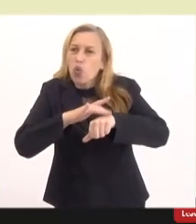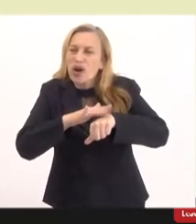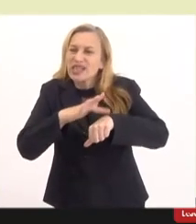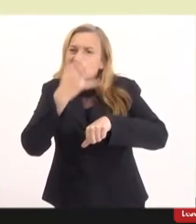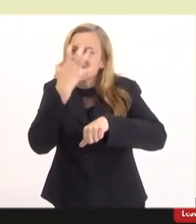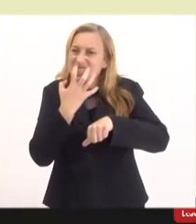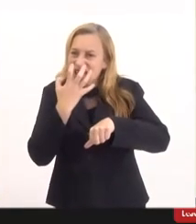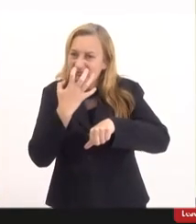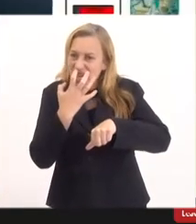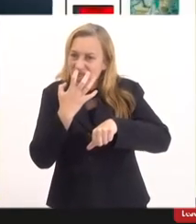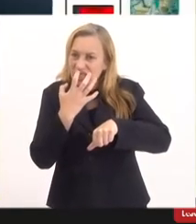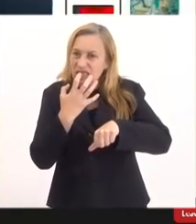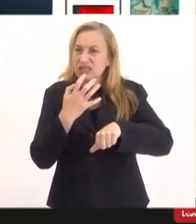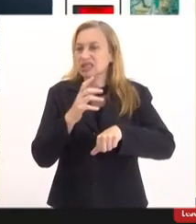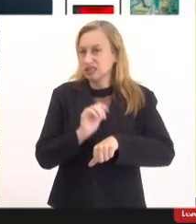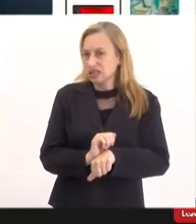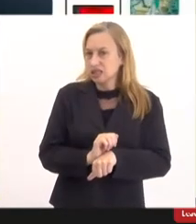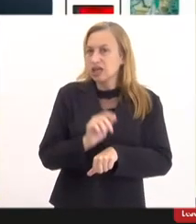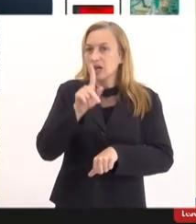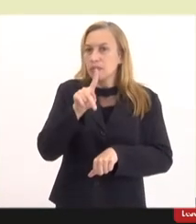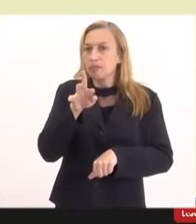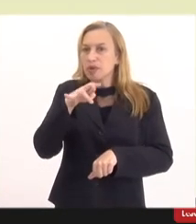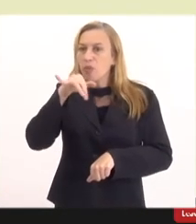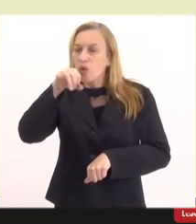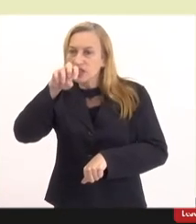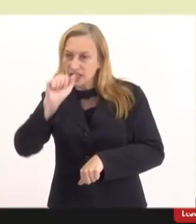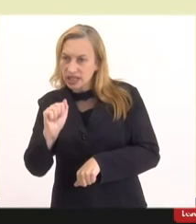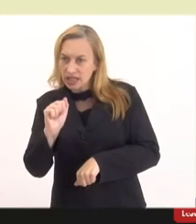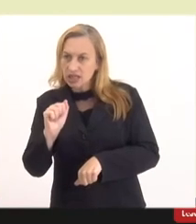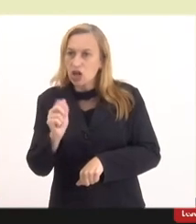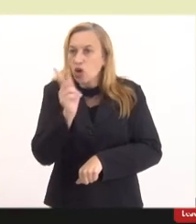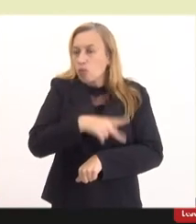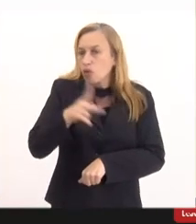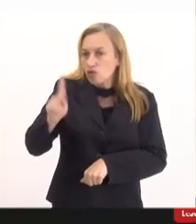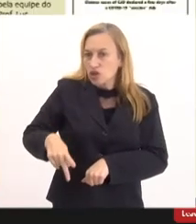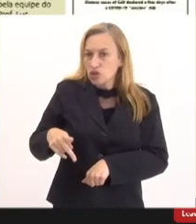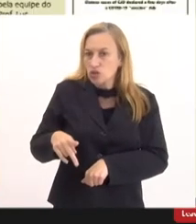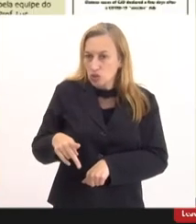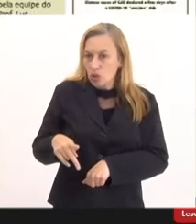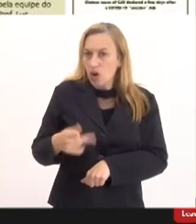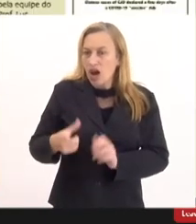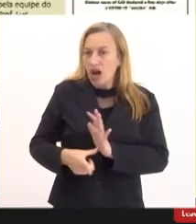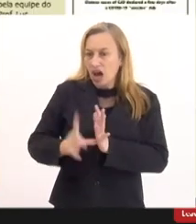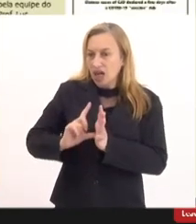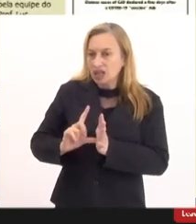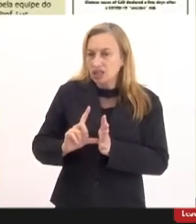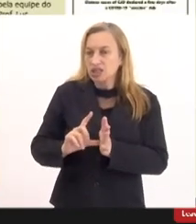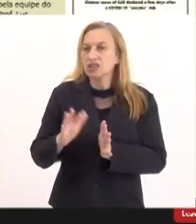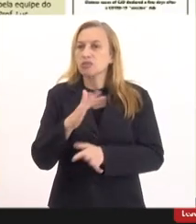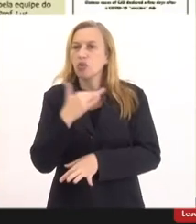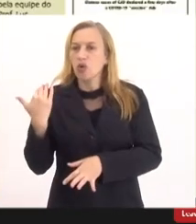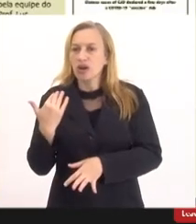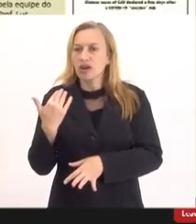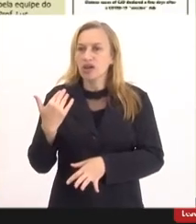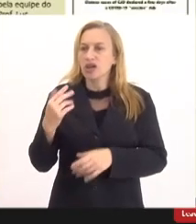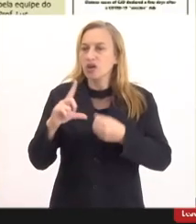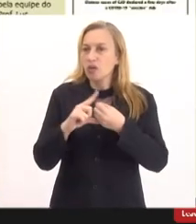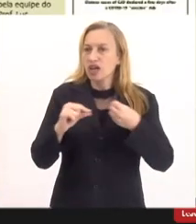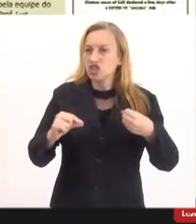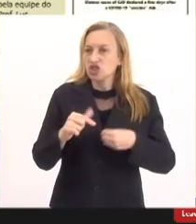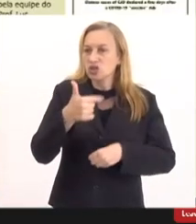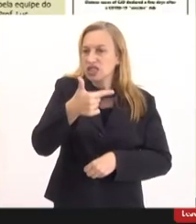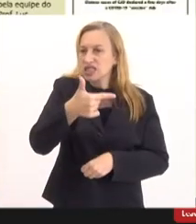e as doenças priônicas doenças priônicas que o professor Luque me manda antes de morrer esse artigo aqui com 17